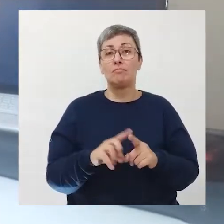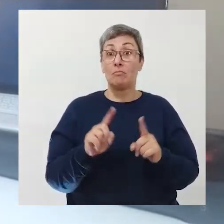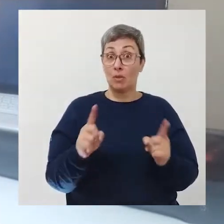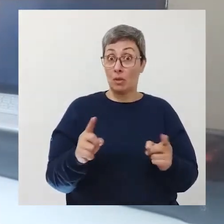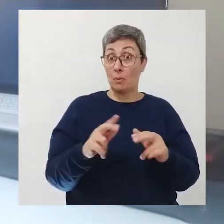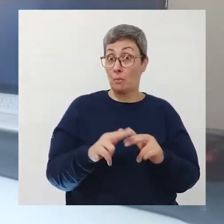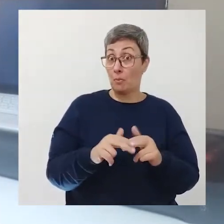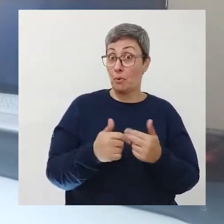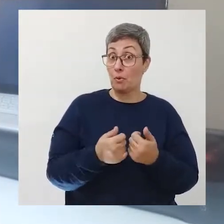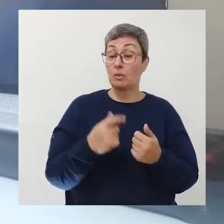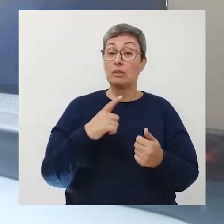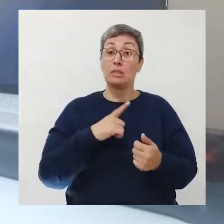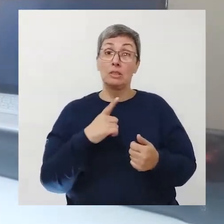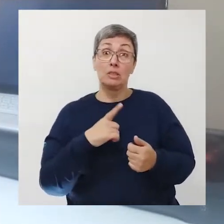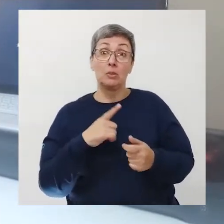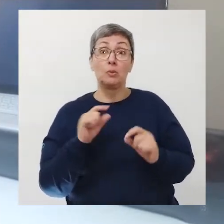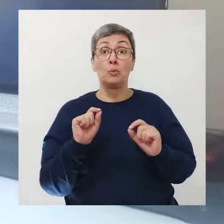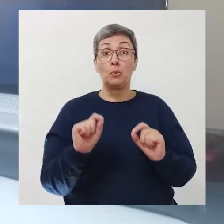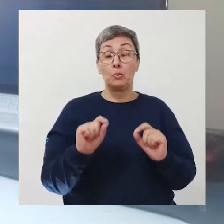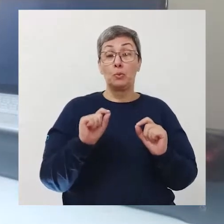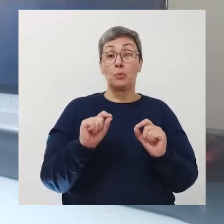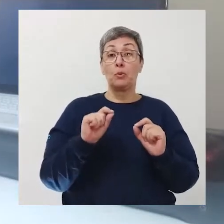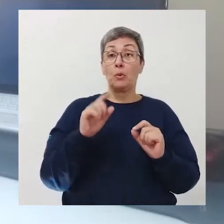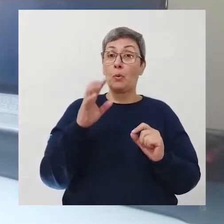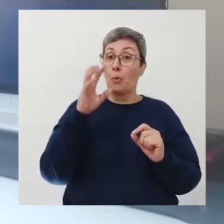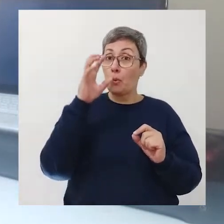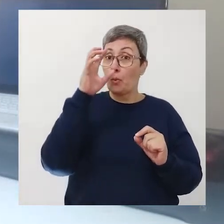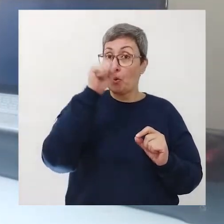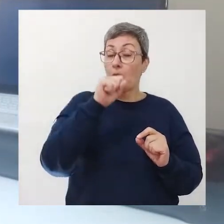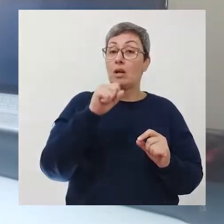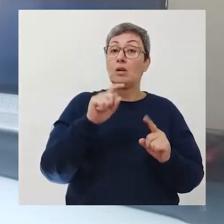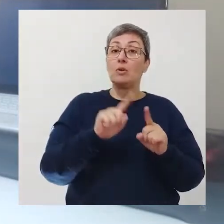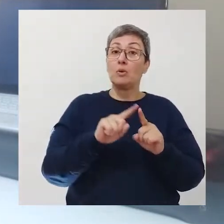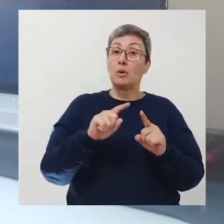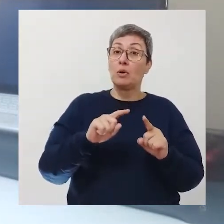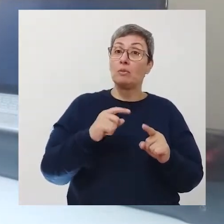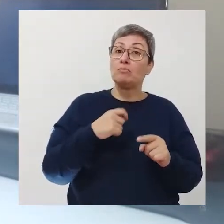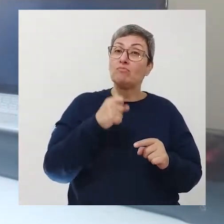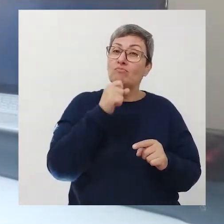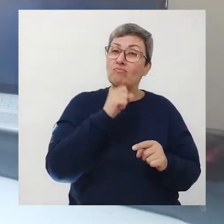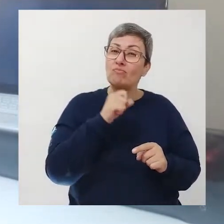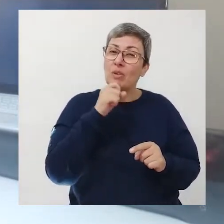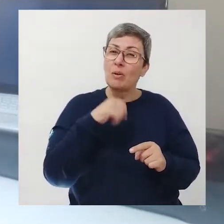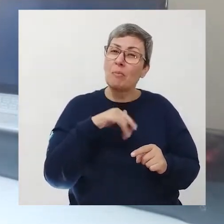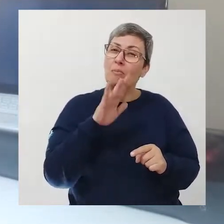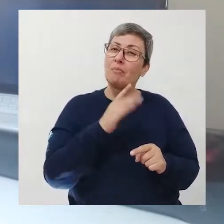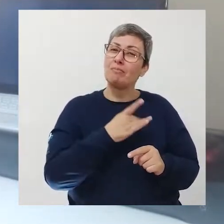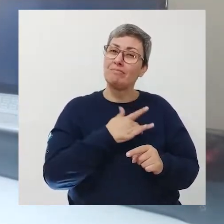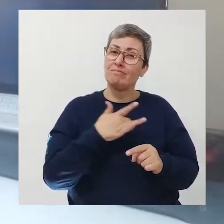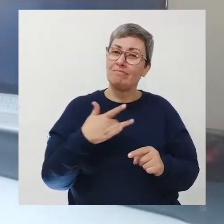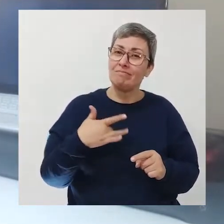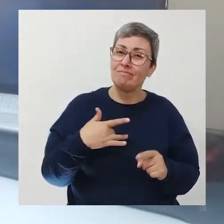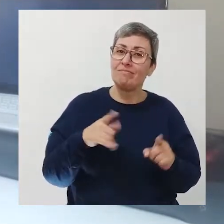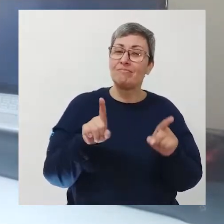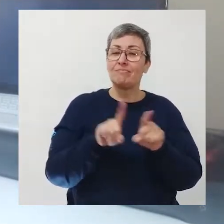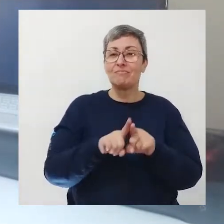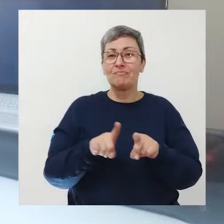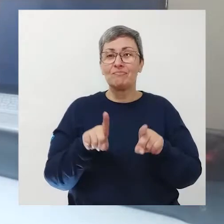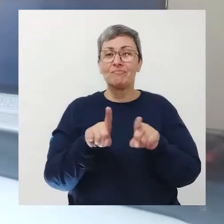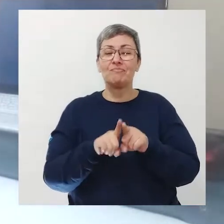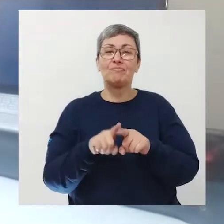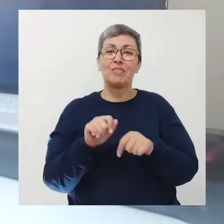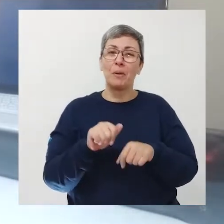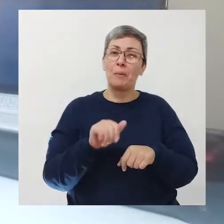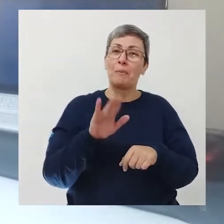Assim, nós teremos um envelhecimento mais saudável e também